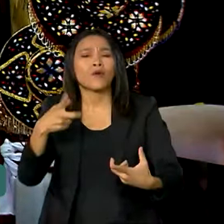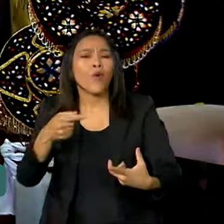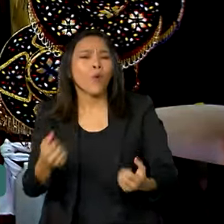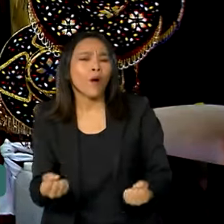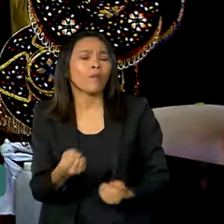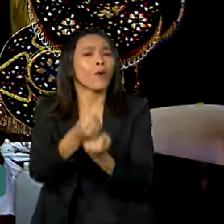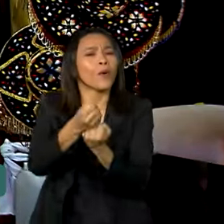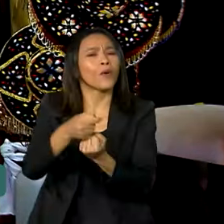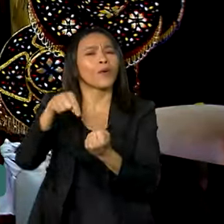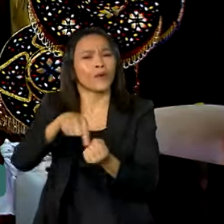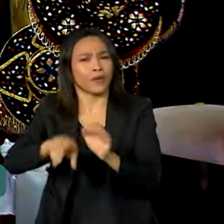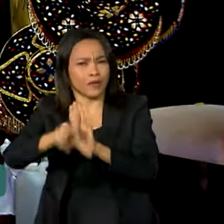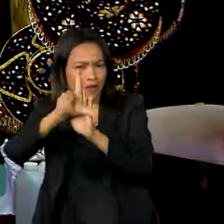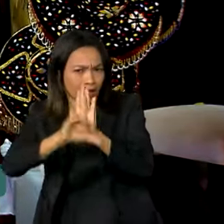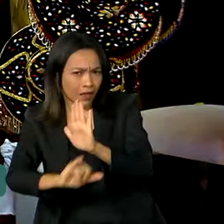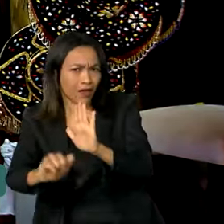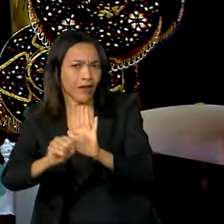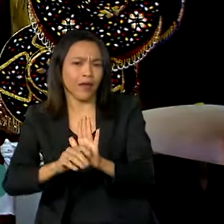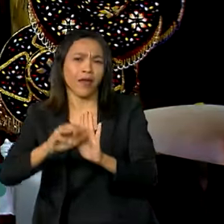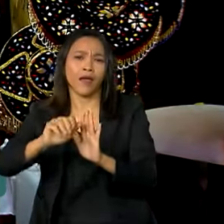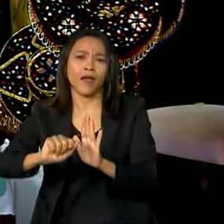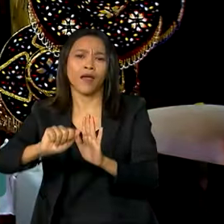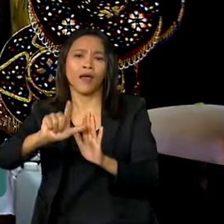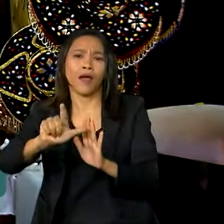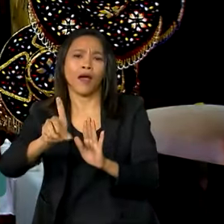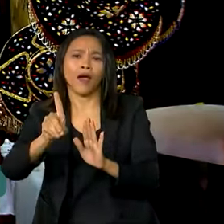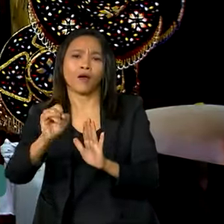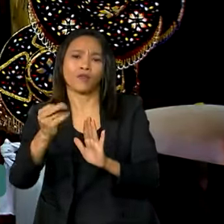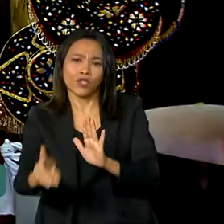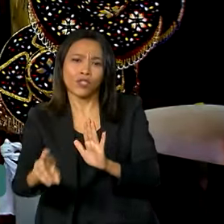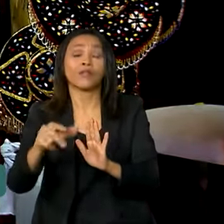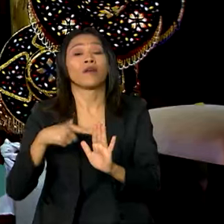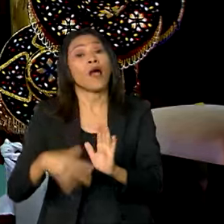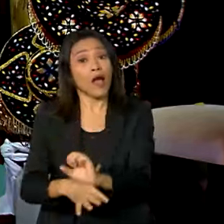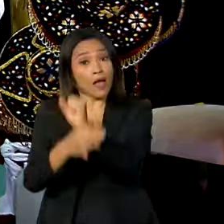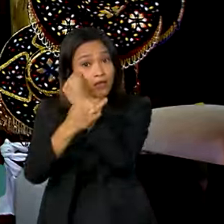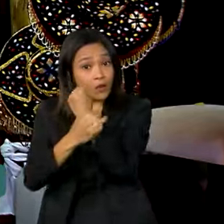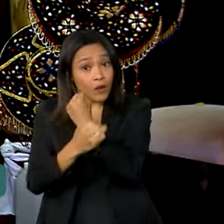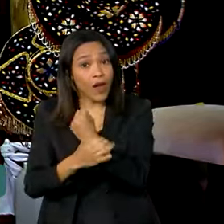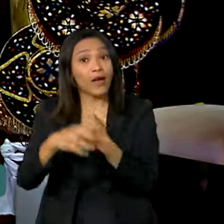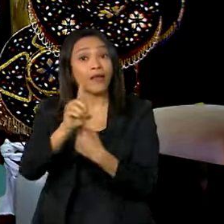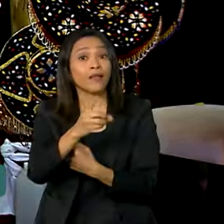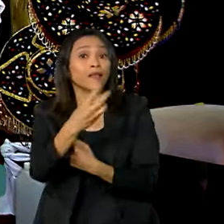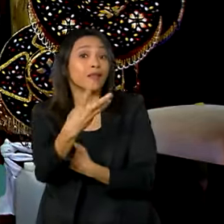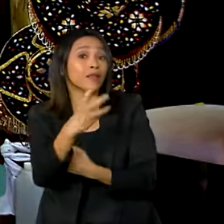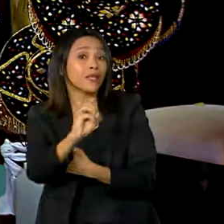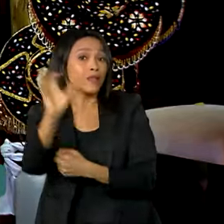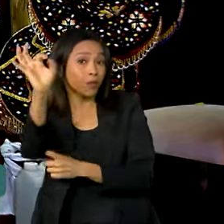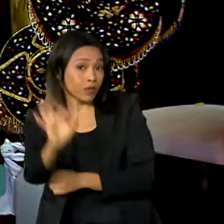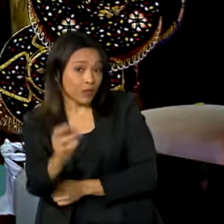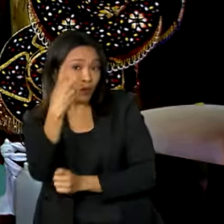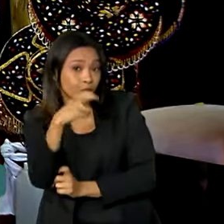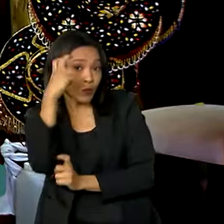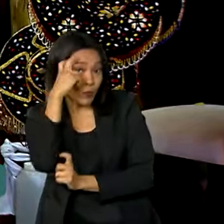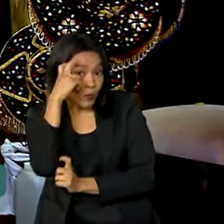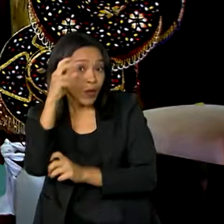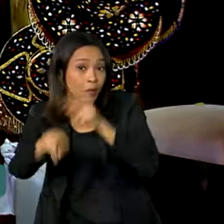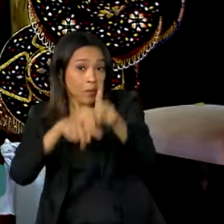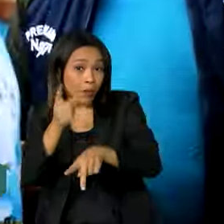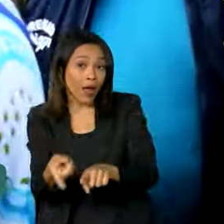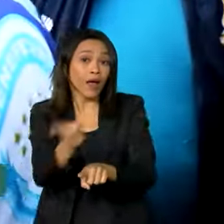Blanc, deve garantir a seleção de pelo menos 30% de grupos de culturas populares e